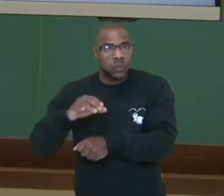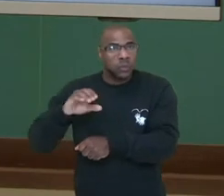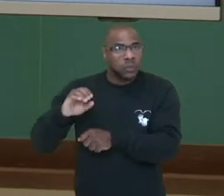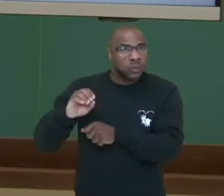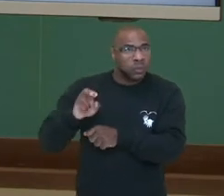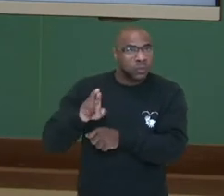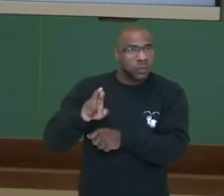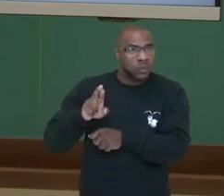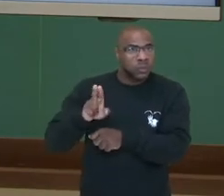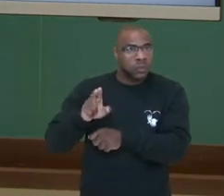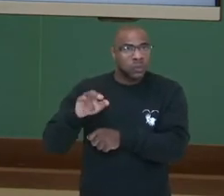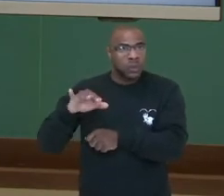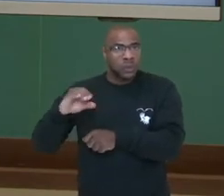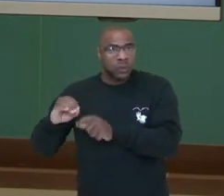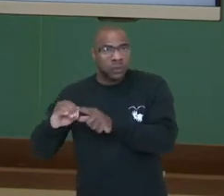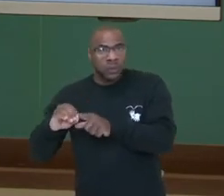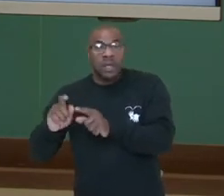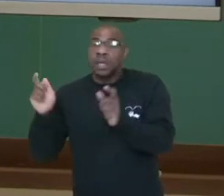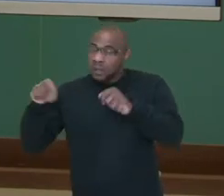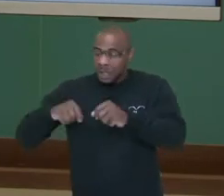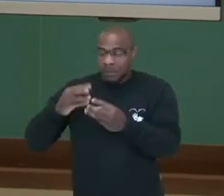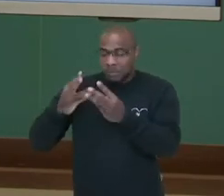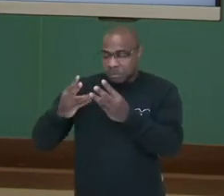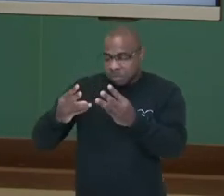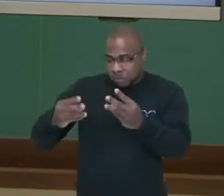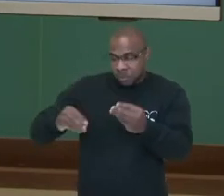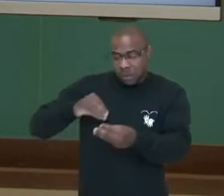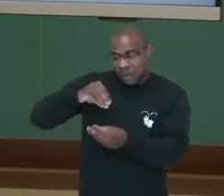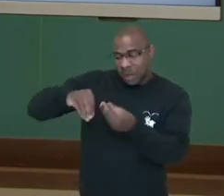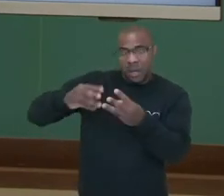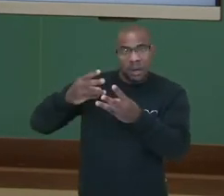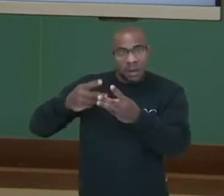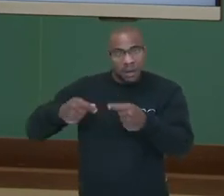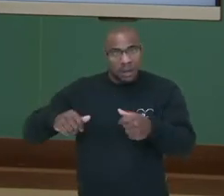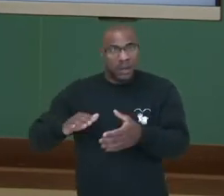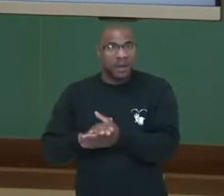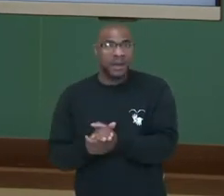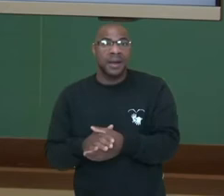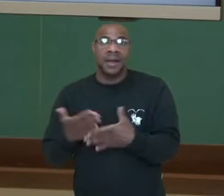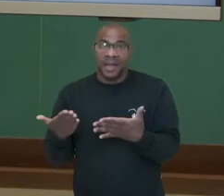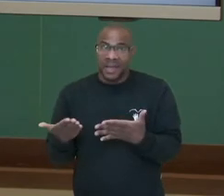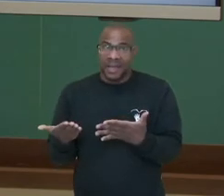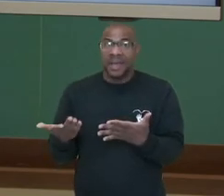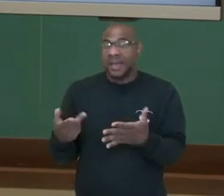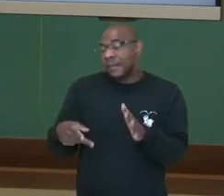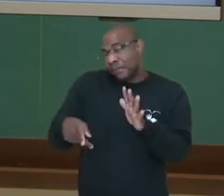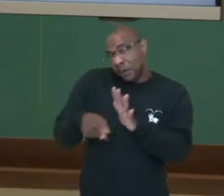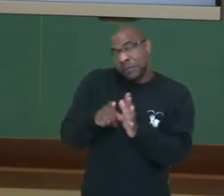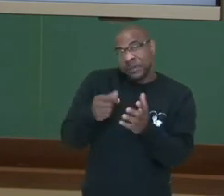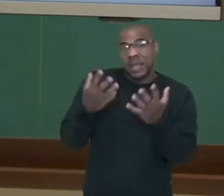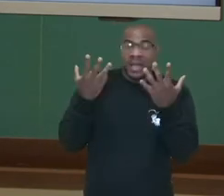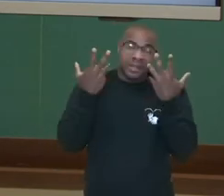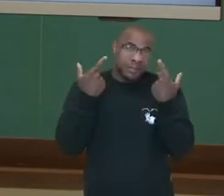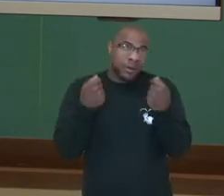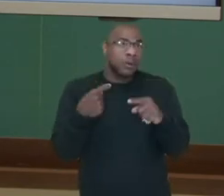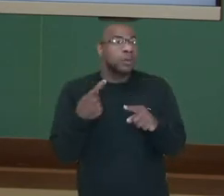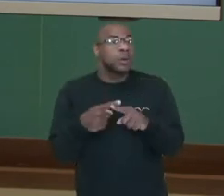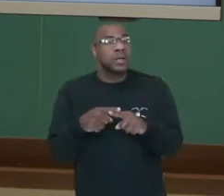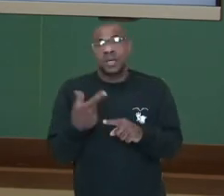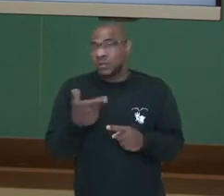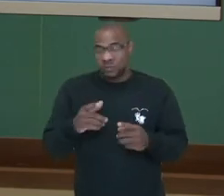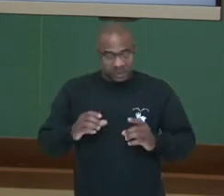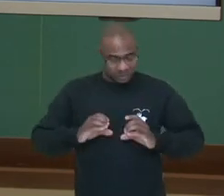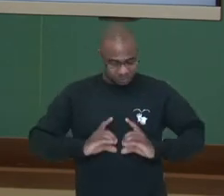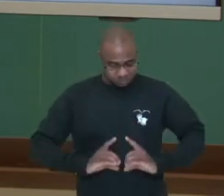insolúvel em água, certo? E isso é uma tática para esse tipo de animal, por exemplo, já que ele não tem bexiga